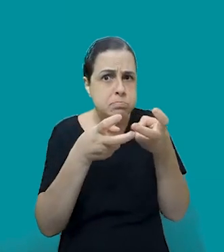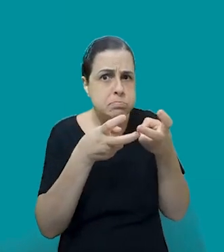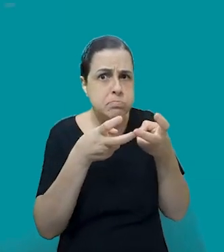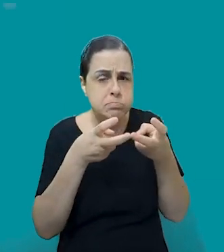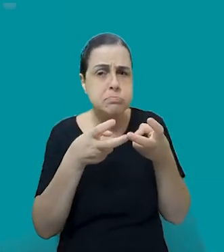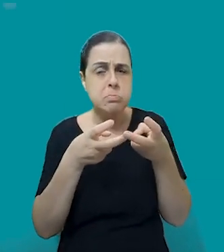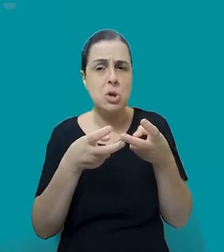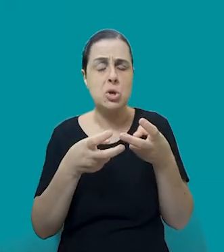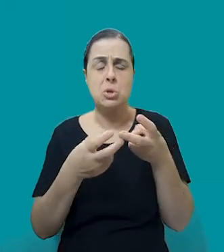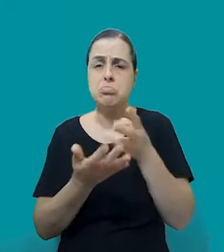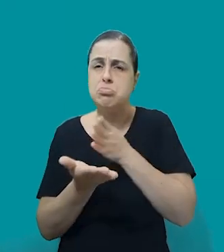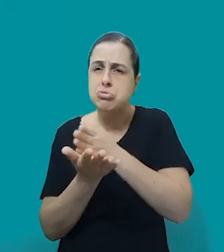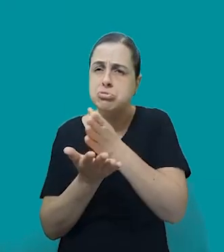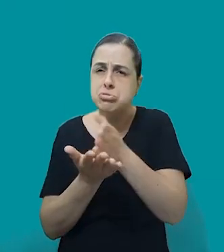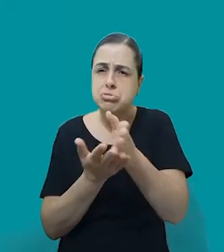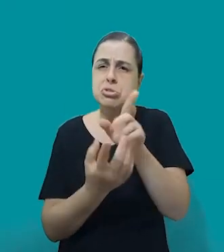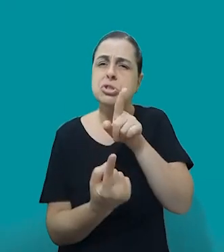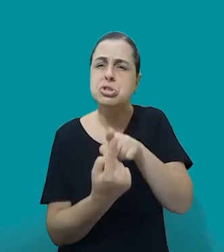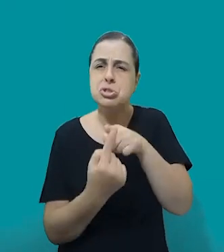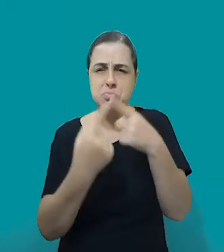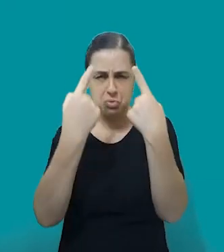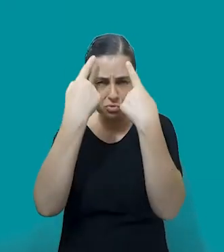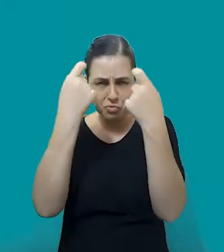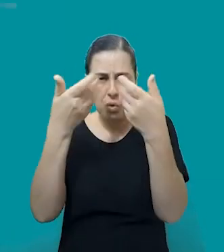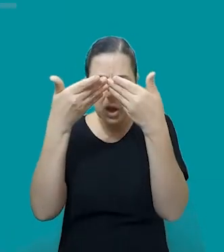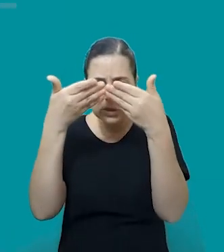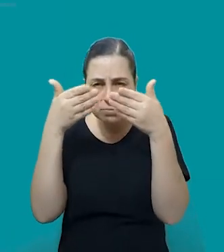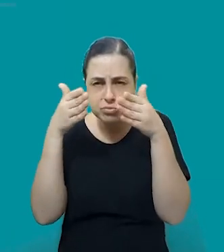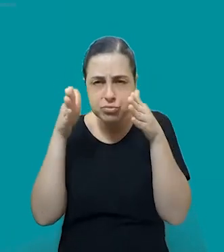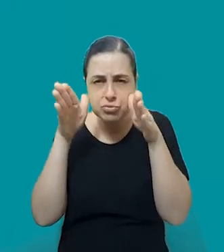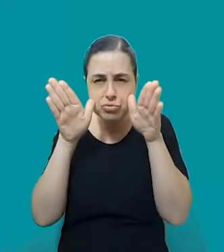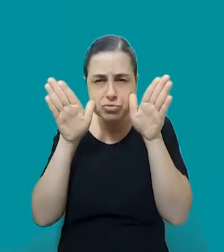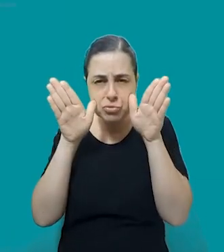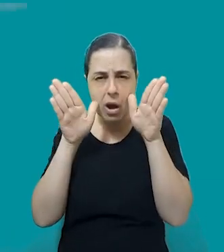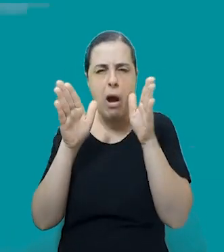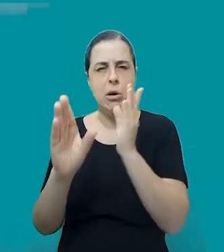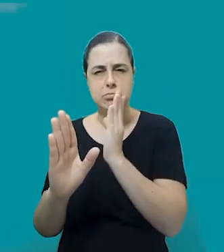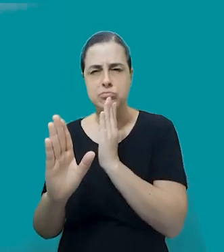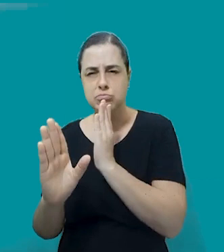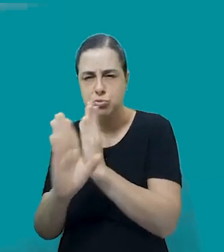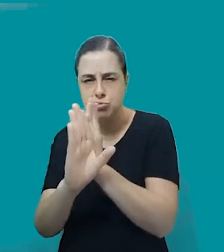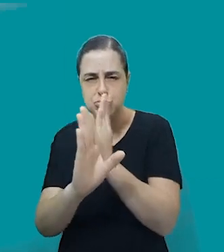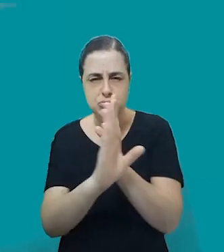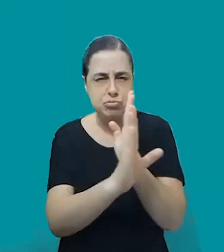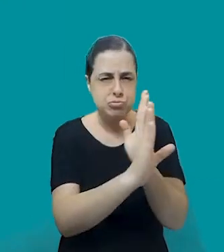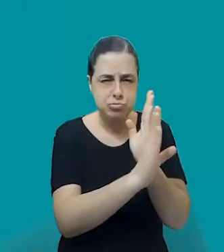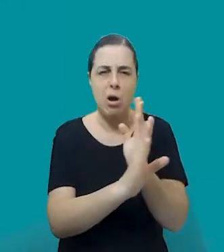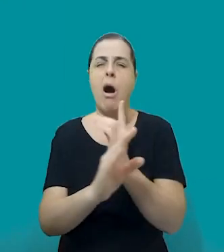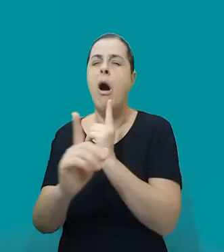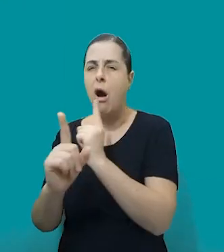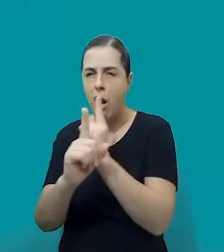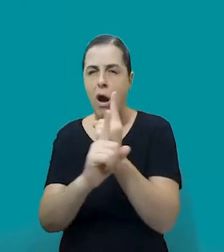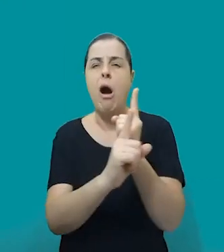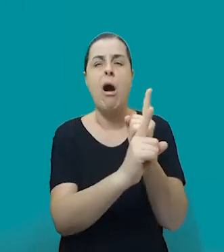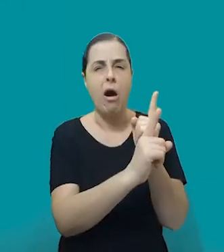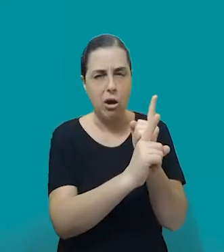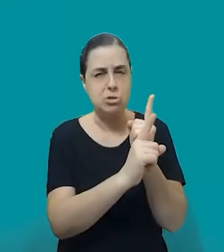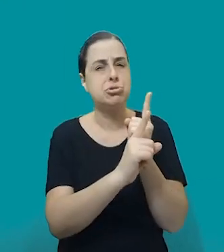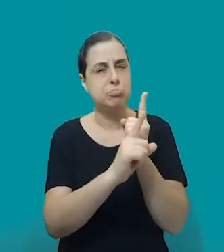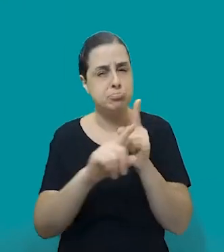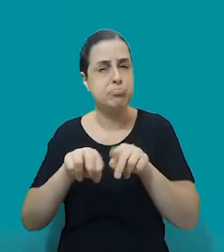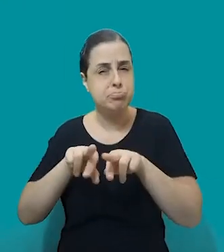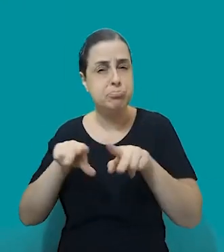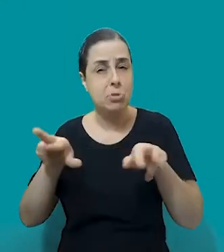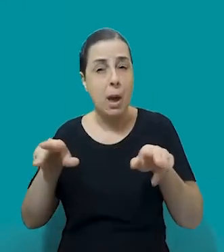violência, elas vão se ampliando mesmo, a gente vai identificando outras formas, né? Agora, do ponto de vista, por exemplo, da violência